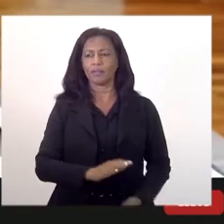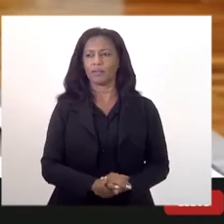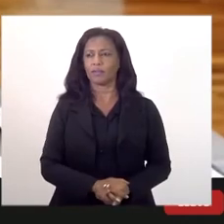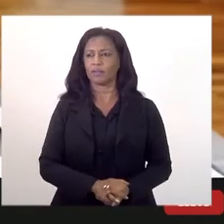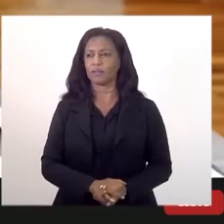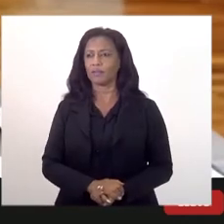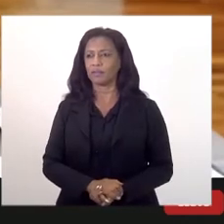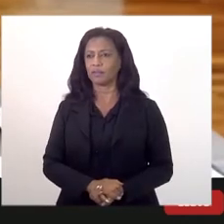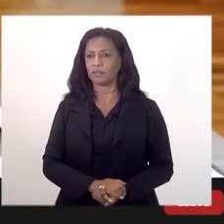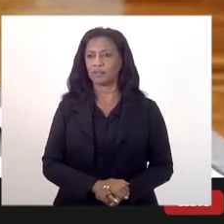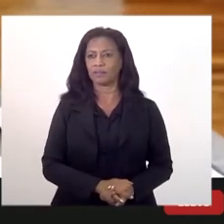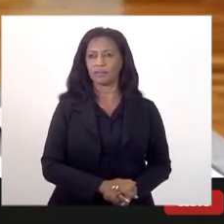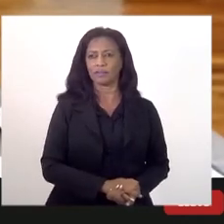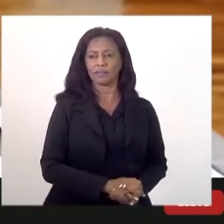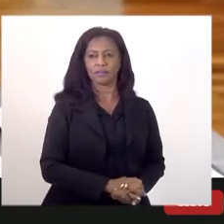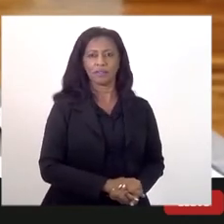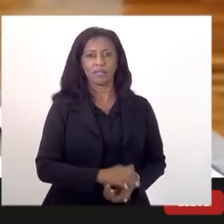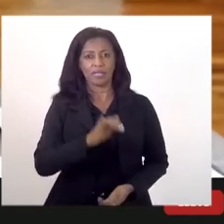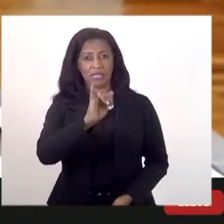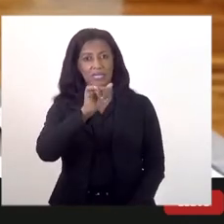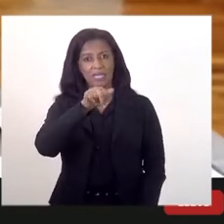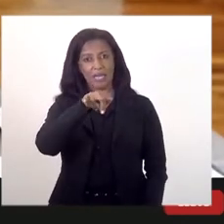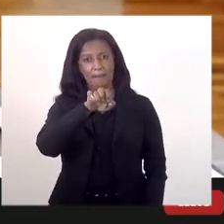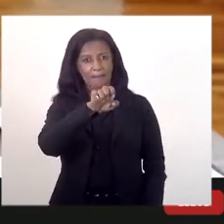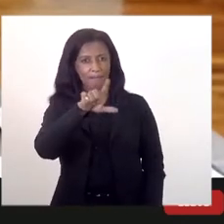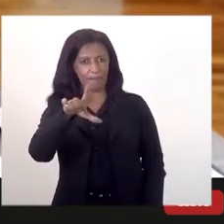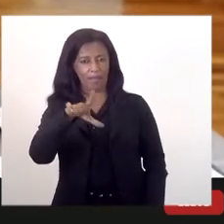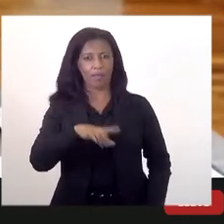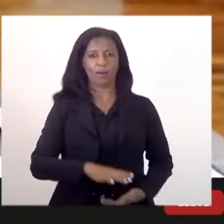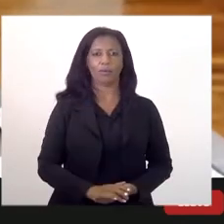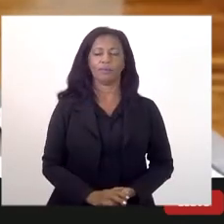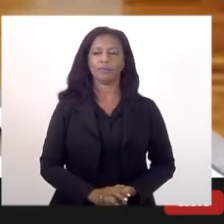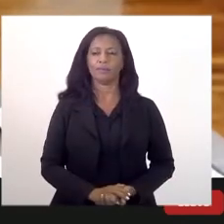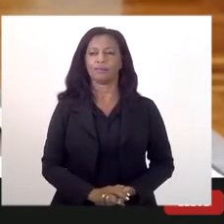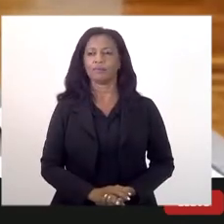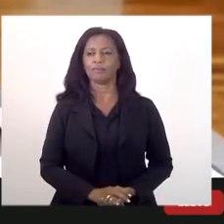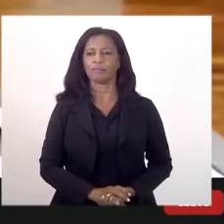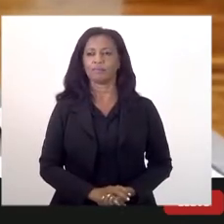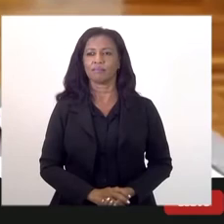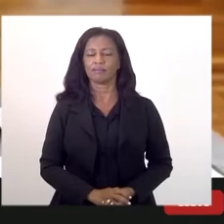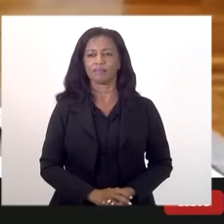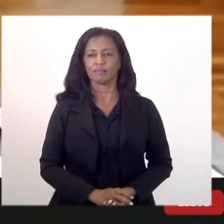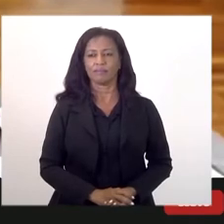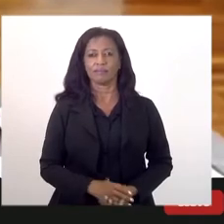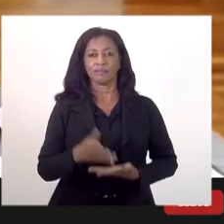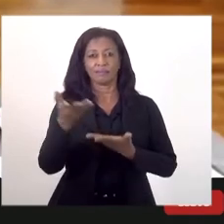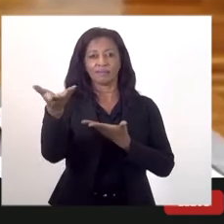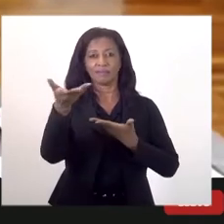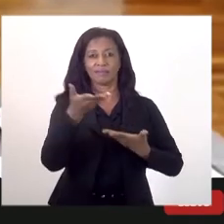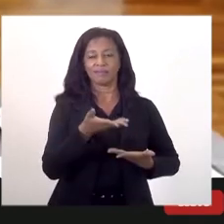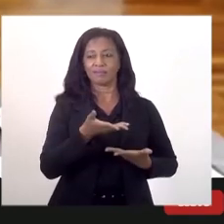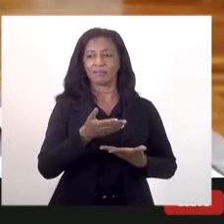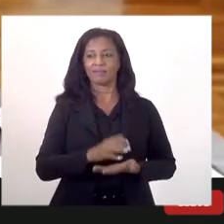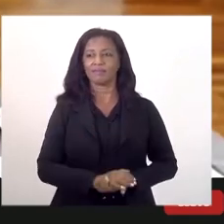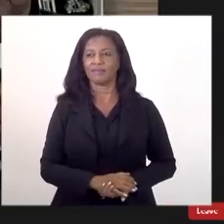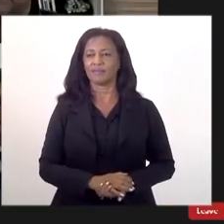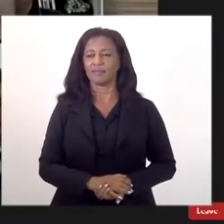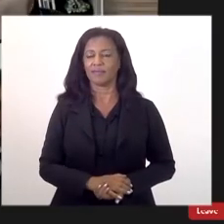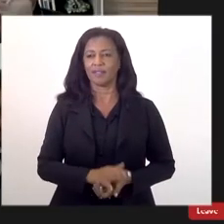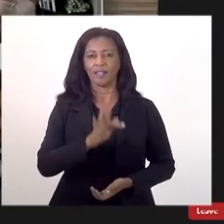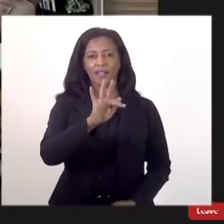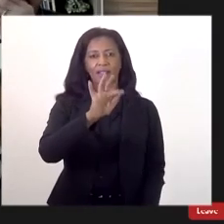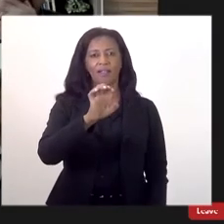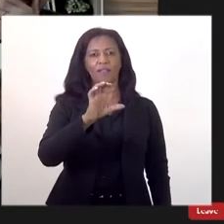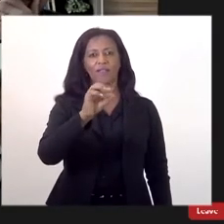Leandro, Isabel, por enquanto. Então, uma palavra, João Gomes, por favor, da Fê Comércio.